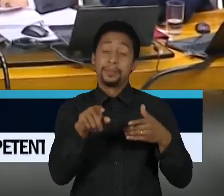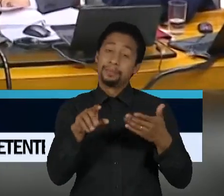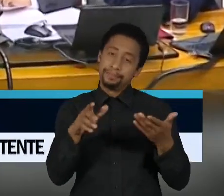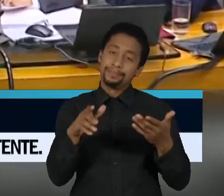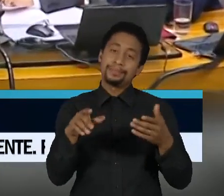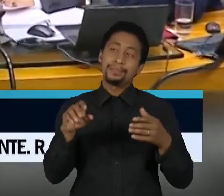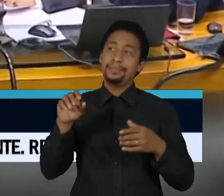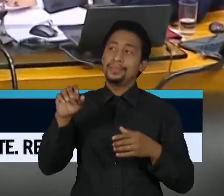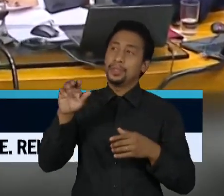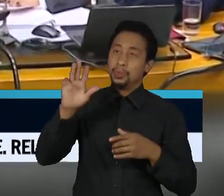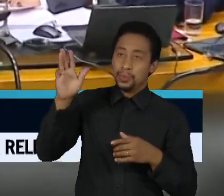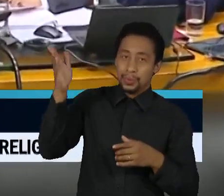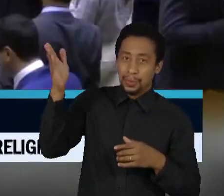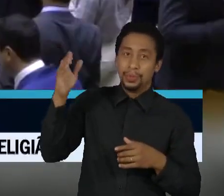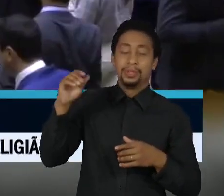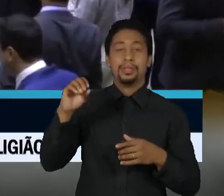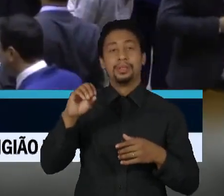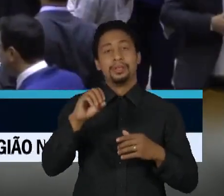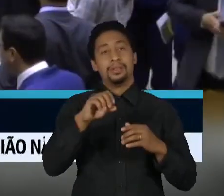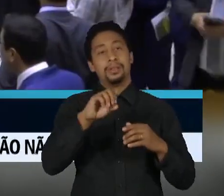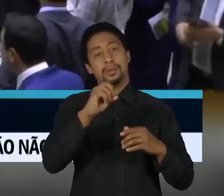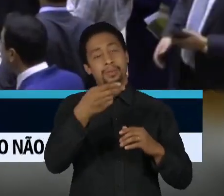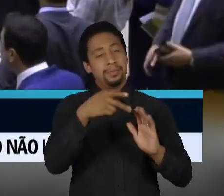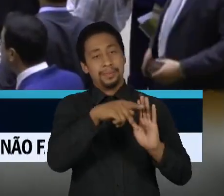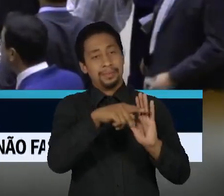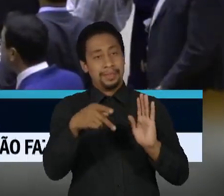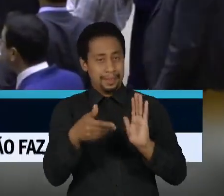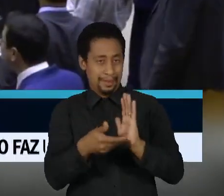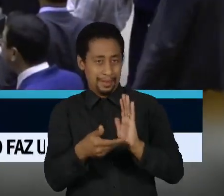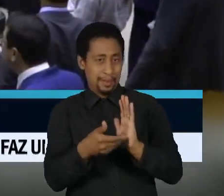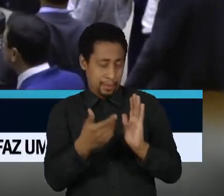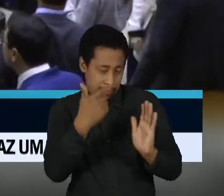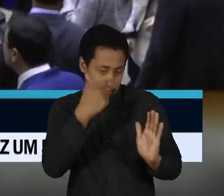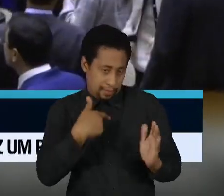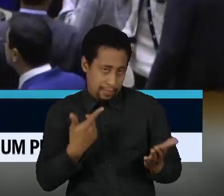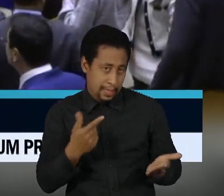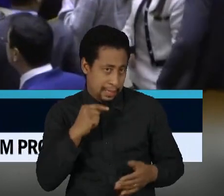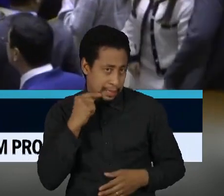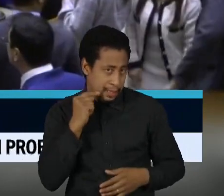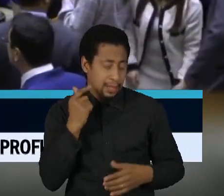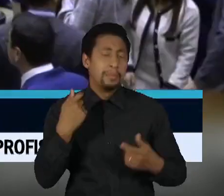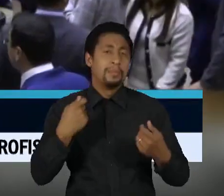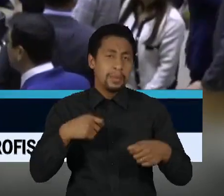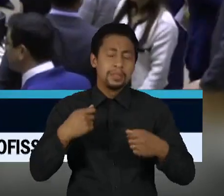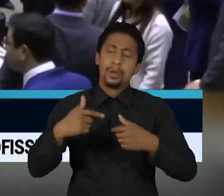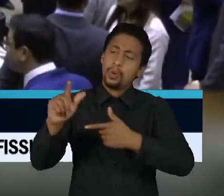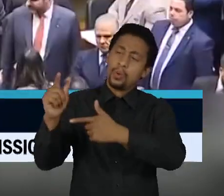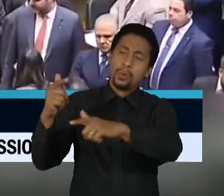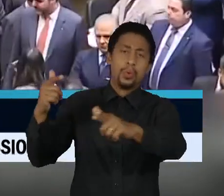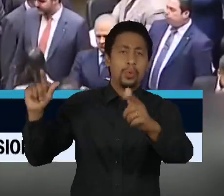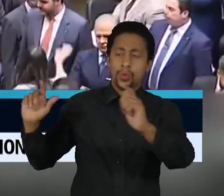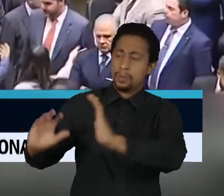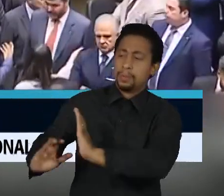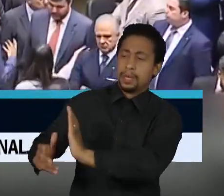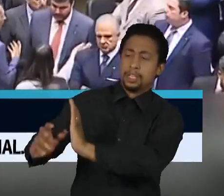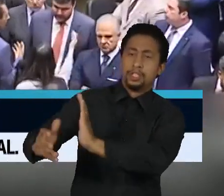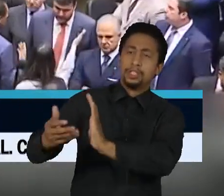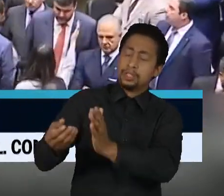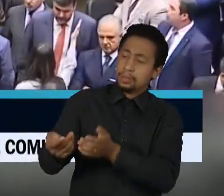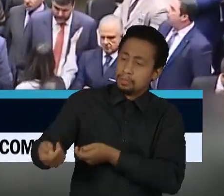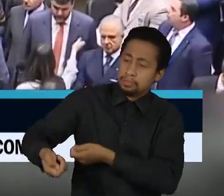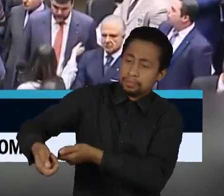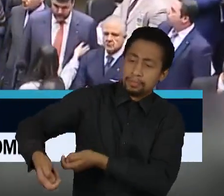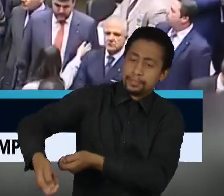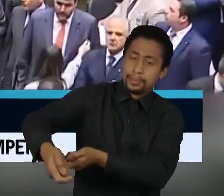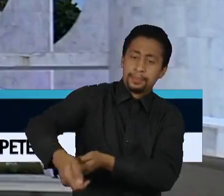República, ou com o presidente da Câmara, que essa mesma solução seja dada para outros partidos que queiram aumentar a base. O